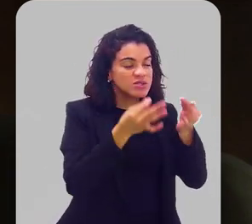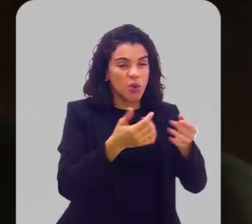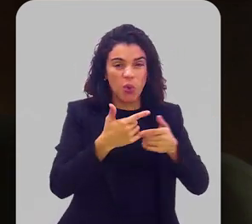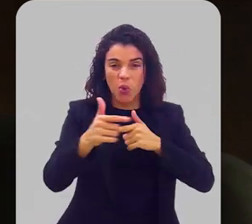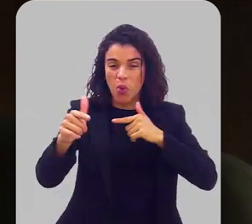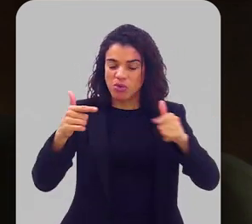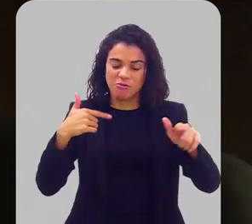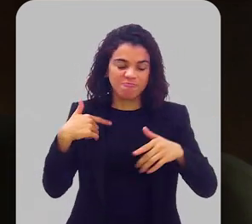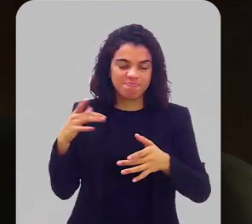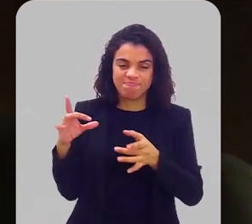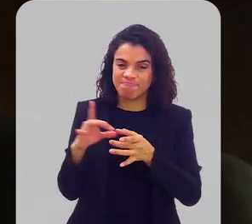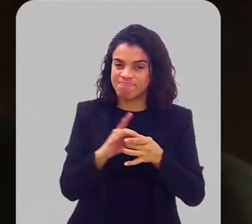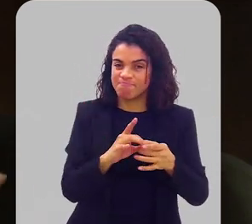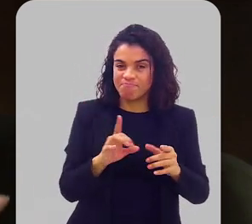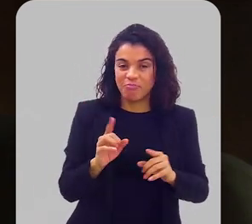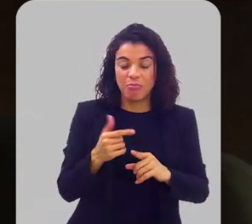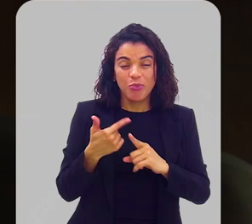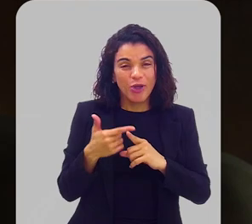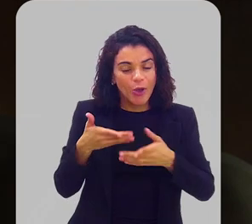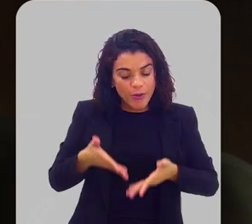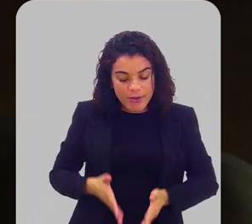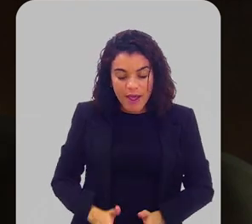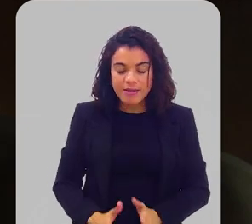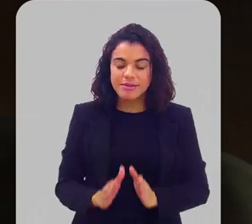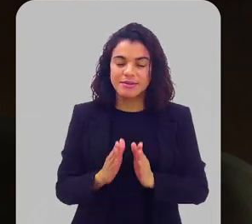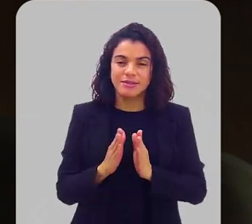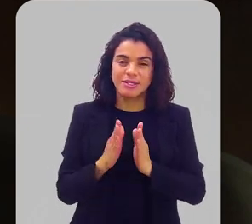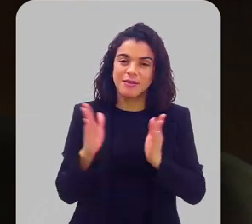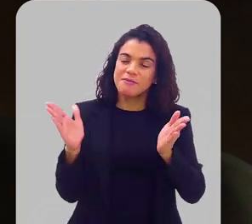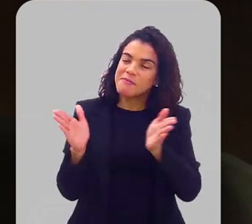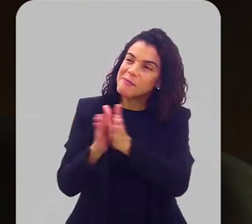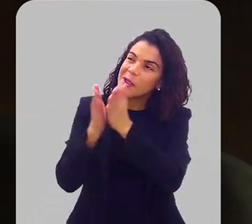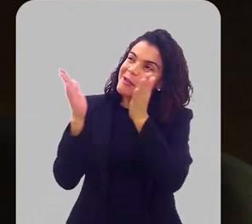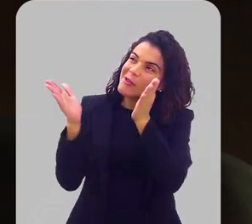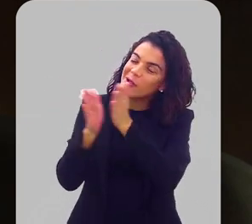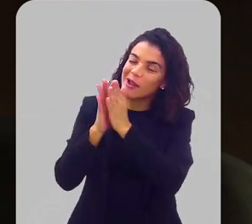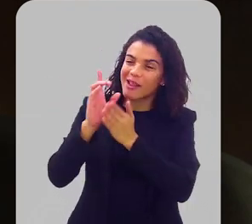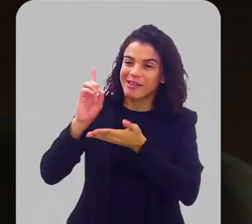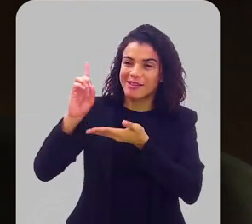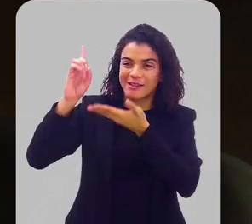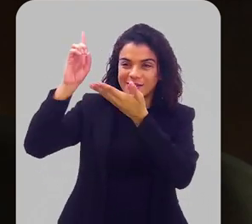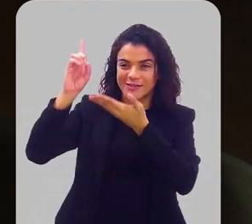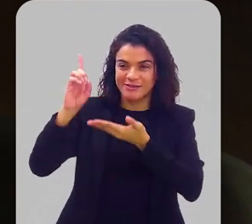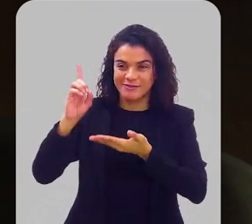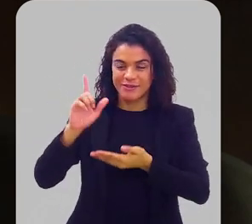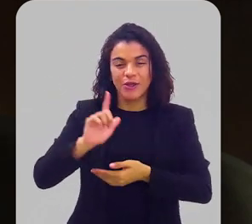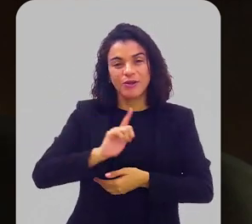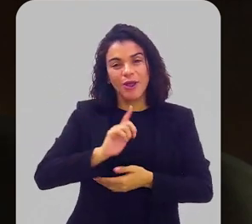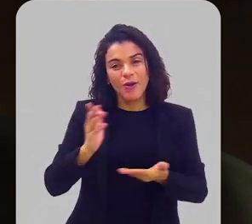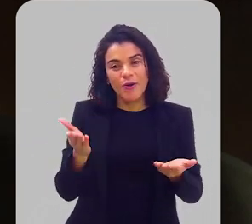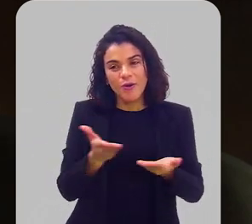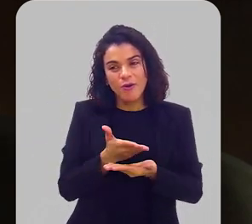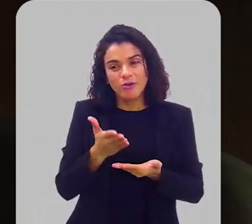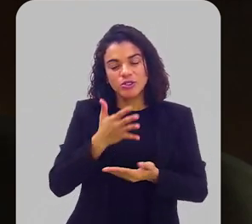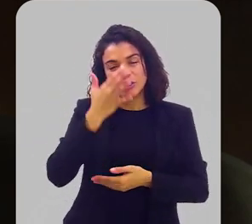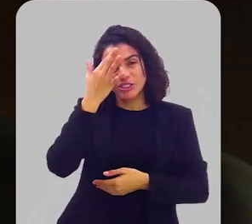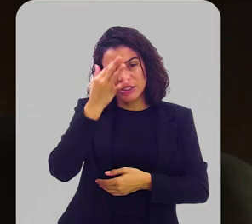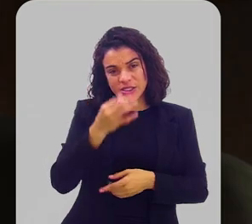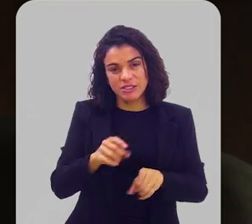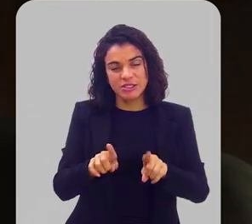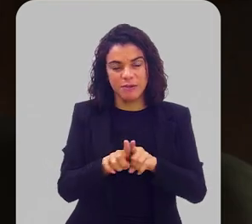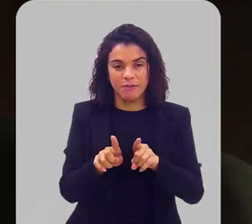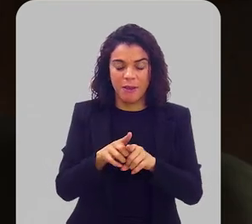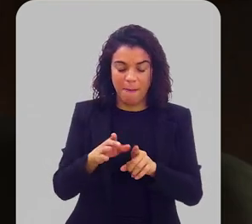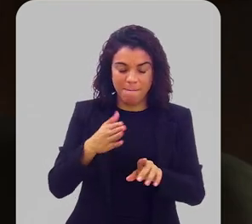faz sentido. Porque eu nasci para adoração. Meu Deus. Eu nasci para adorar a Deus. Eu tenho hoje em dia, eu entendo essa